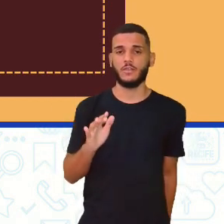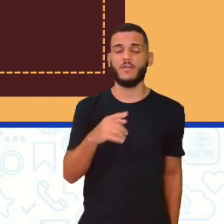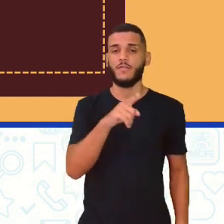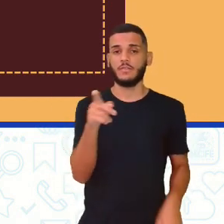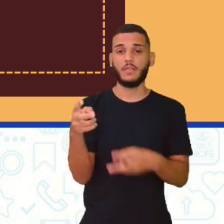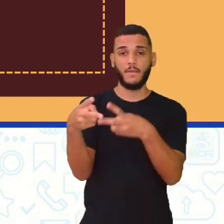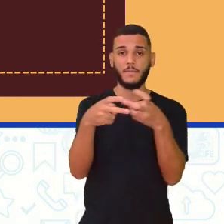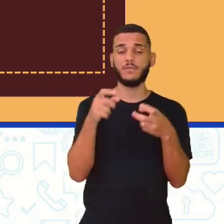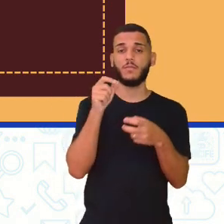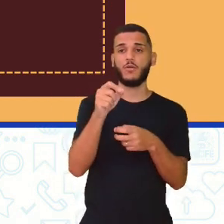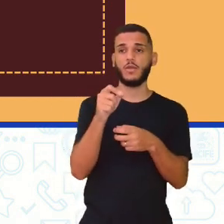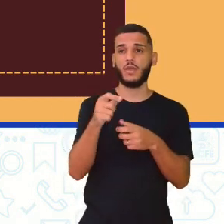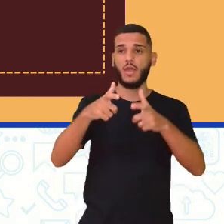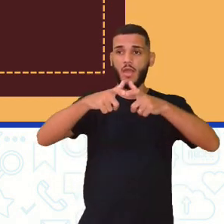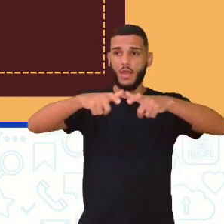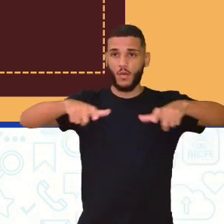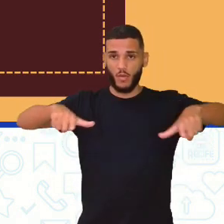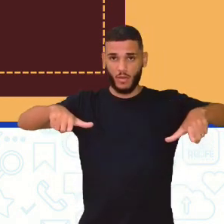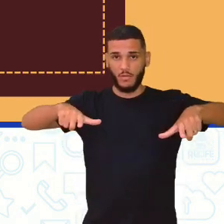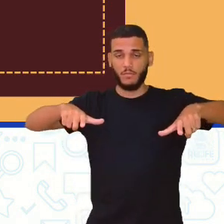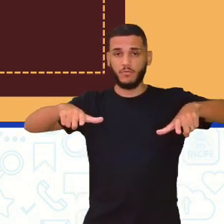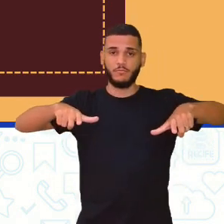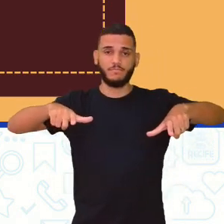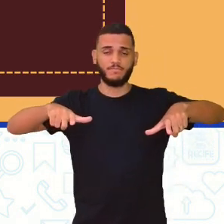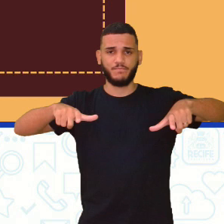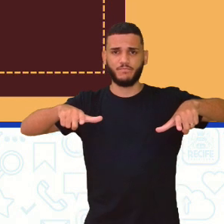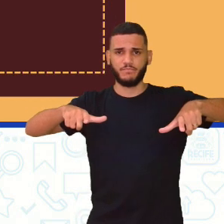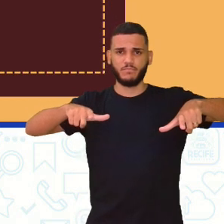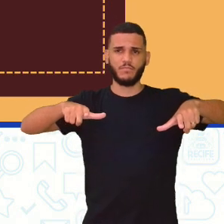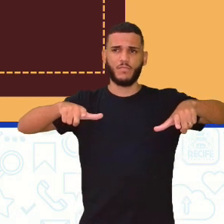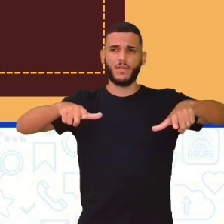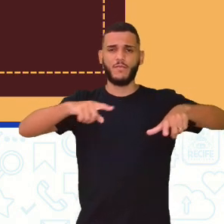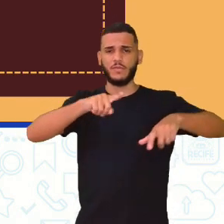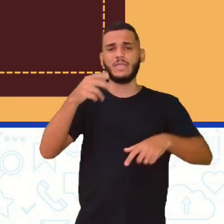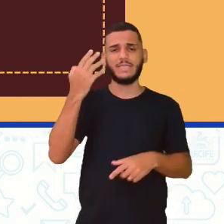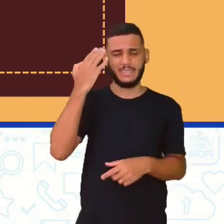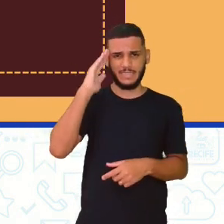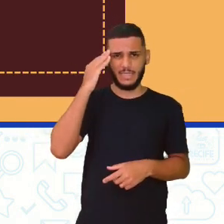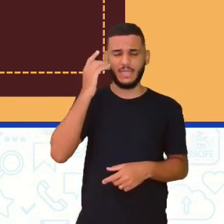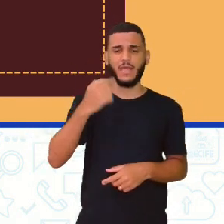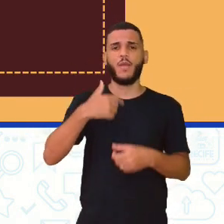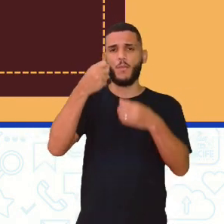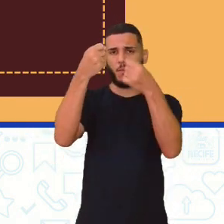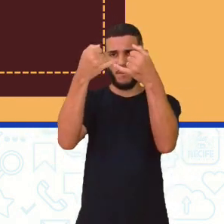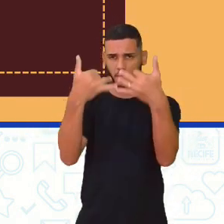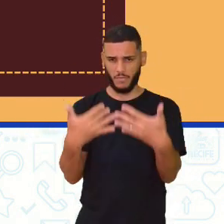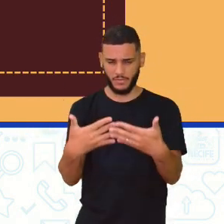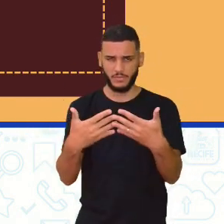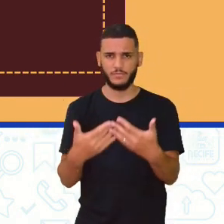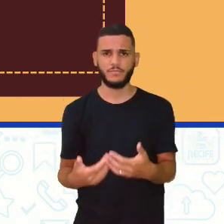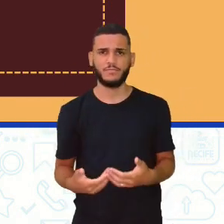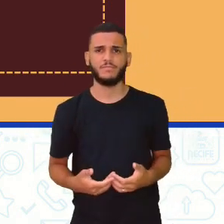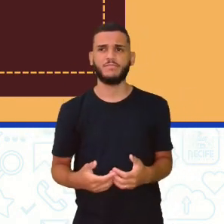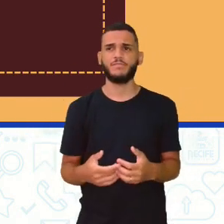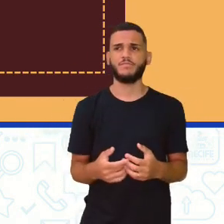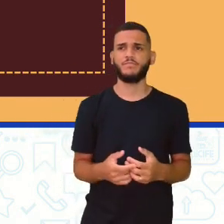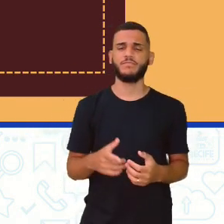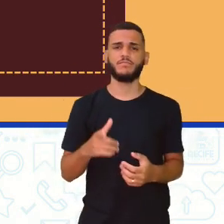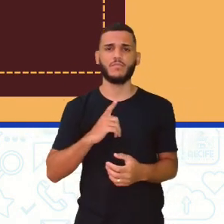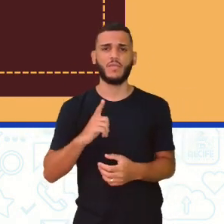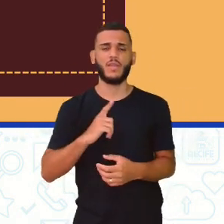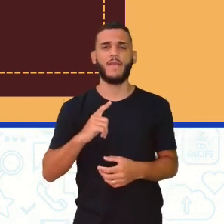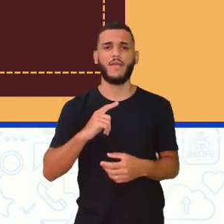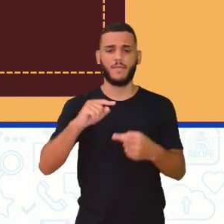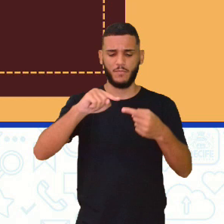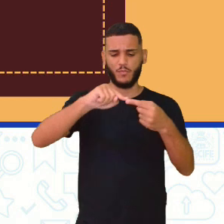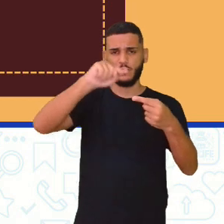vocês vejam um campo de cricket, né? Tem uma noção, e aí, lógico, vou fazer a descrição. Existem alguns círculos,